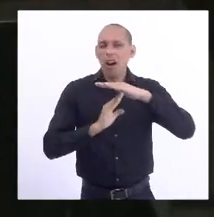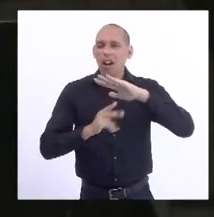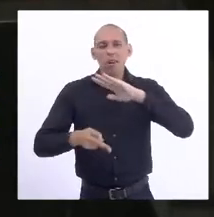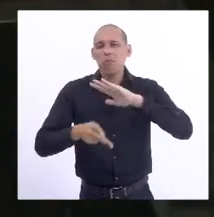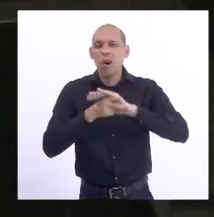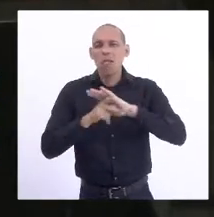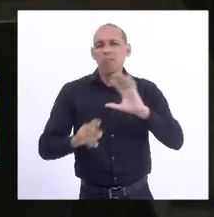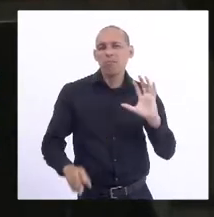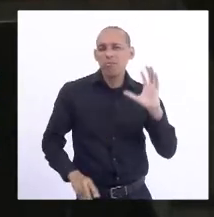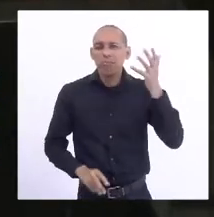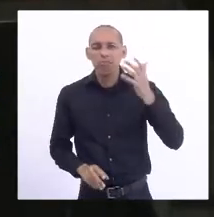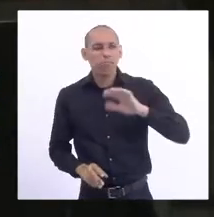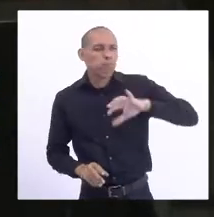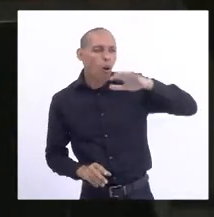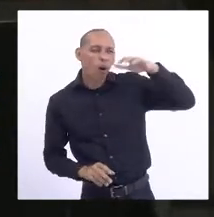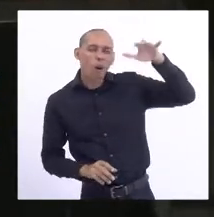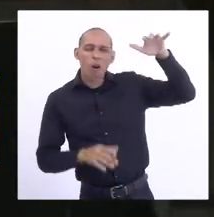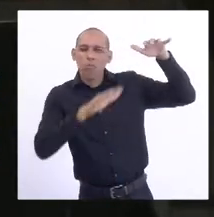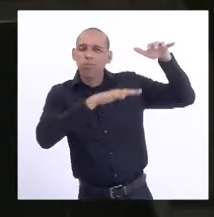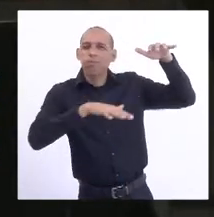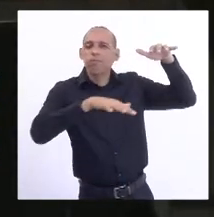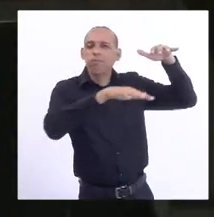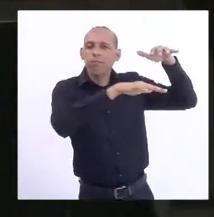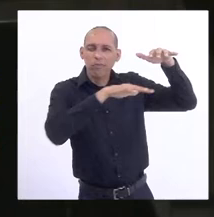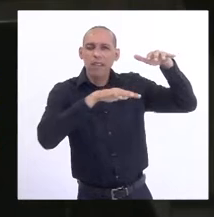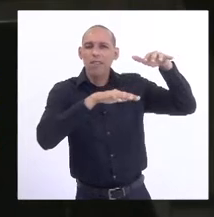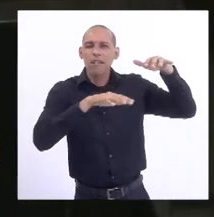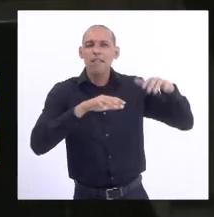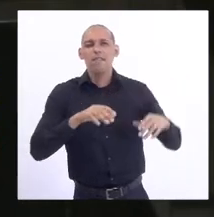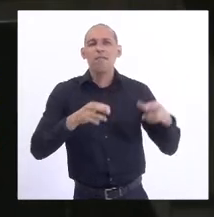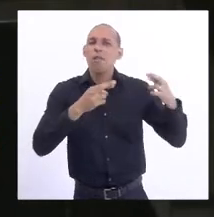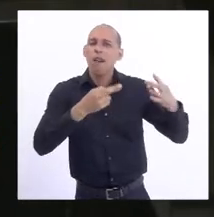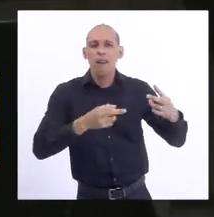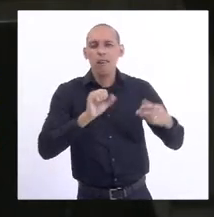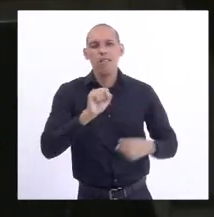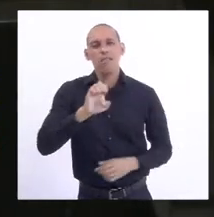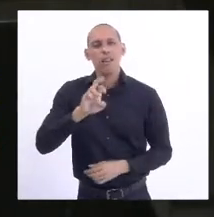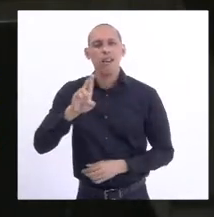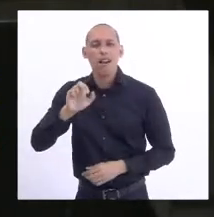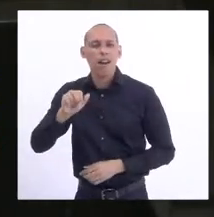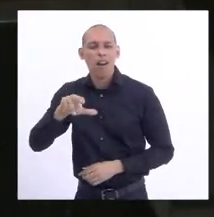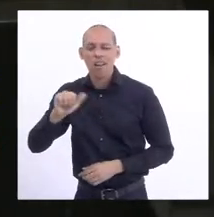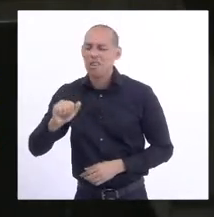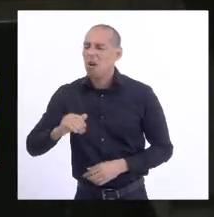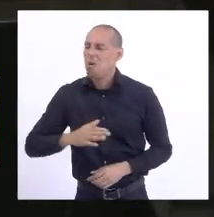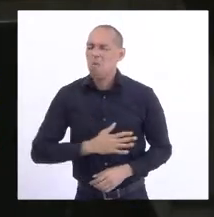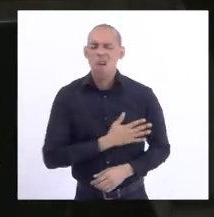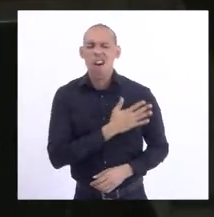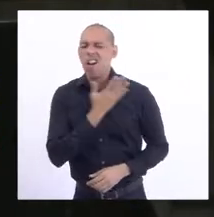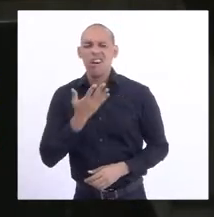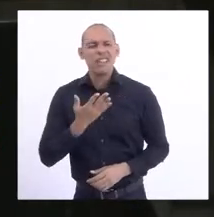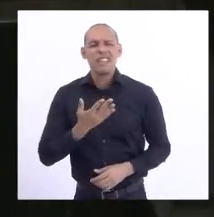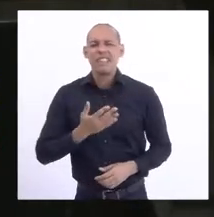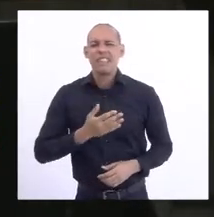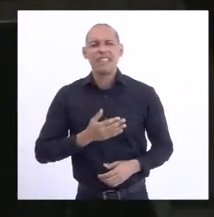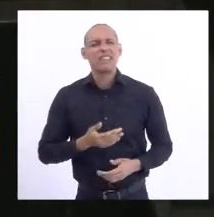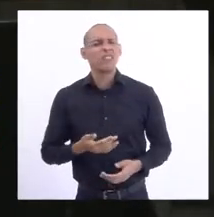senhora Presidente. É de cortar o coração. De cortar o coração.